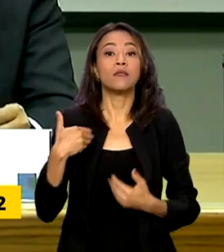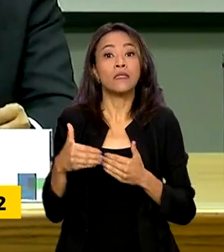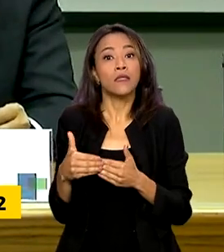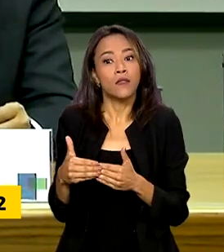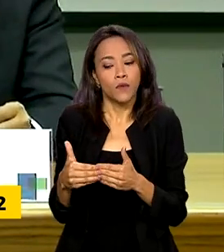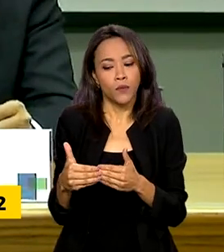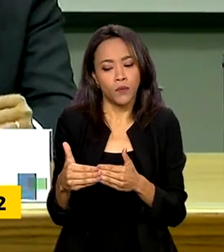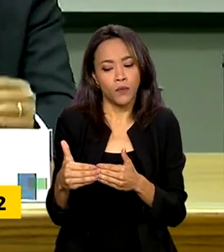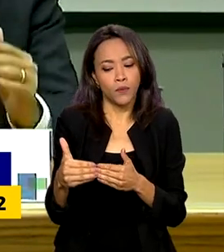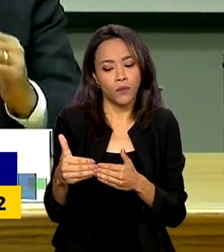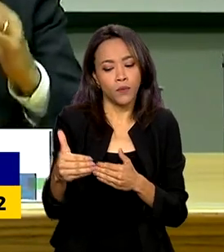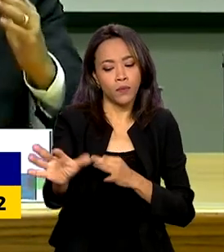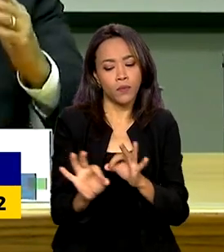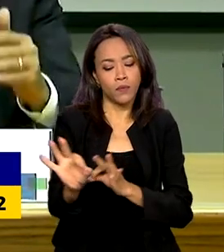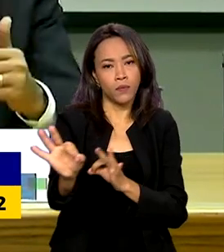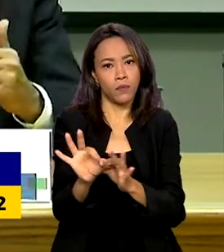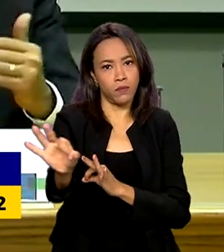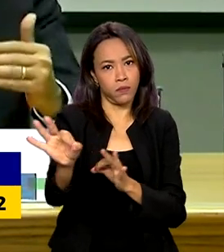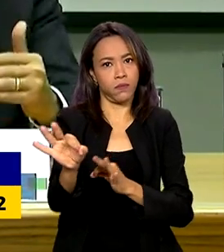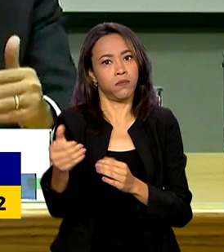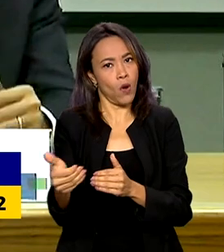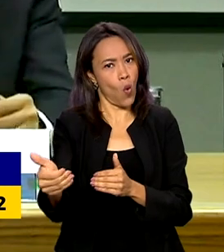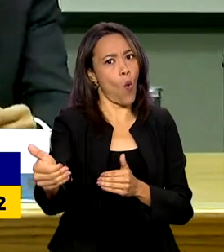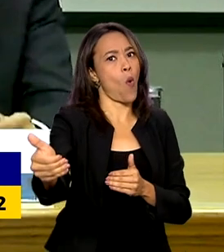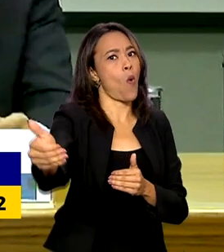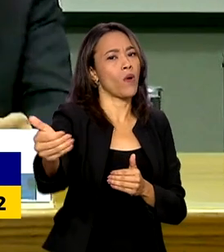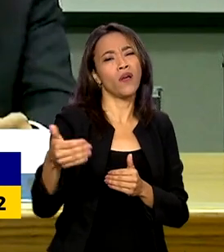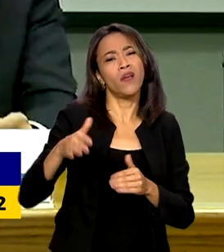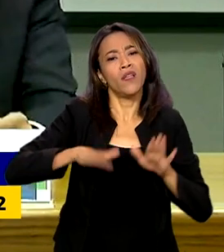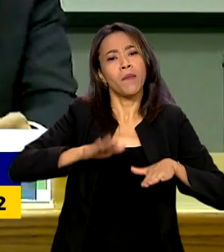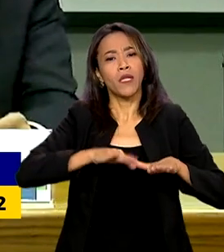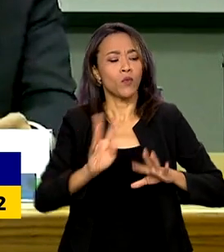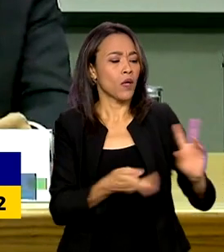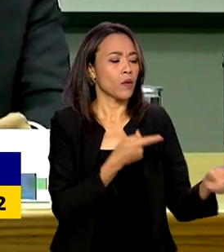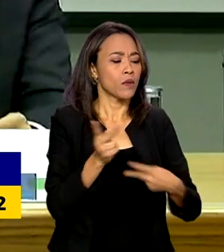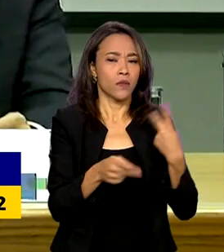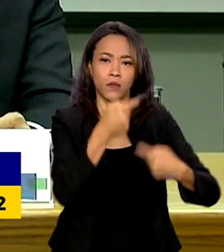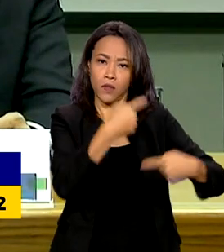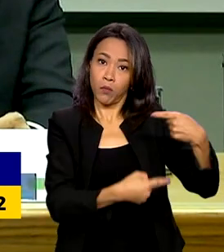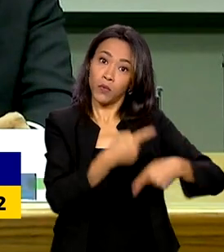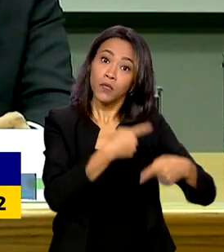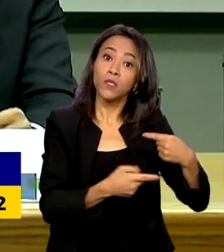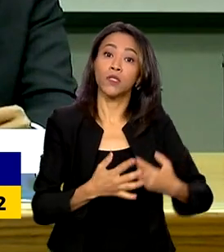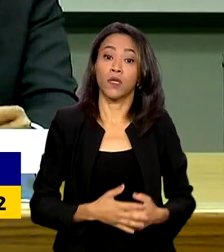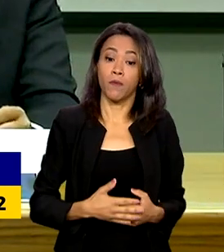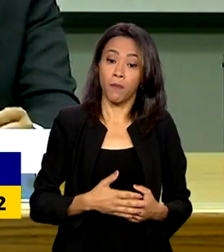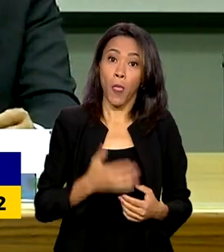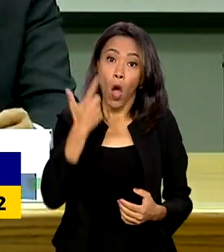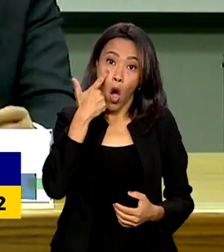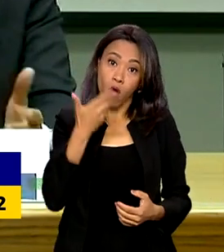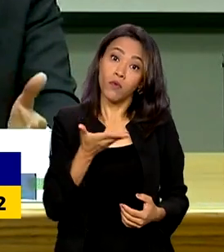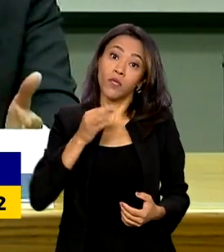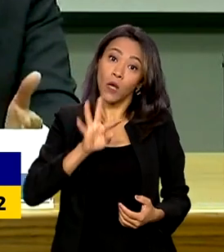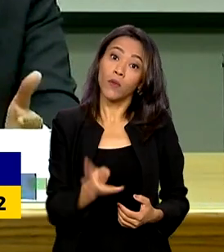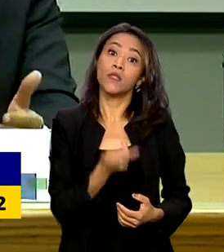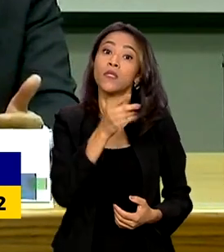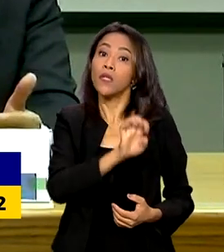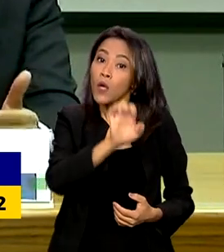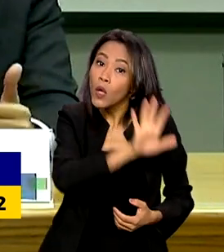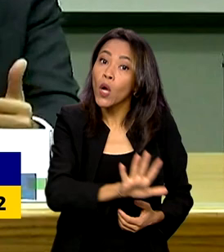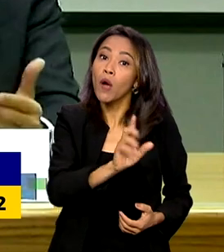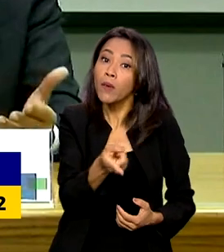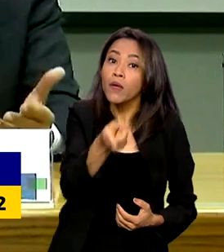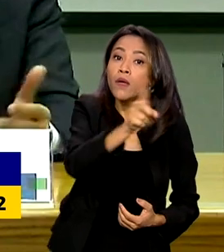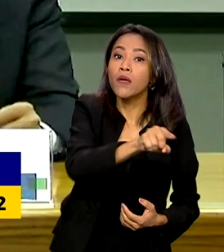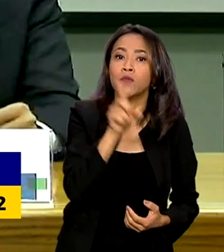a autoridade monetária, independentemente das circunstâncias políticas. Veja só o que está acontecendo na Europa e nos Estados